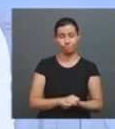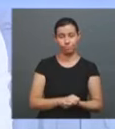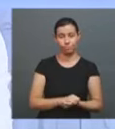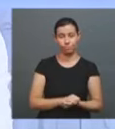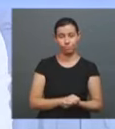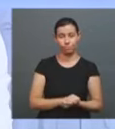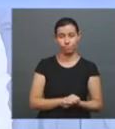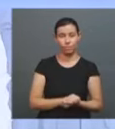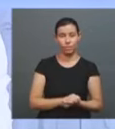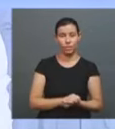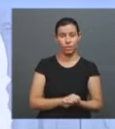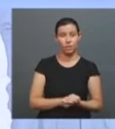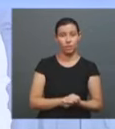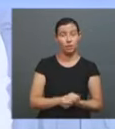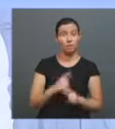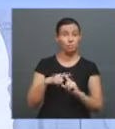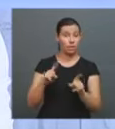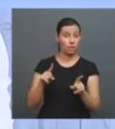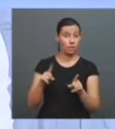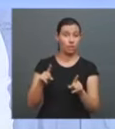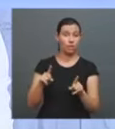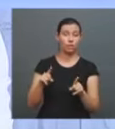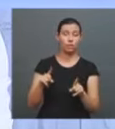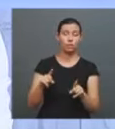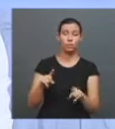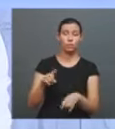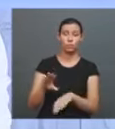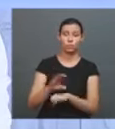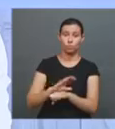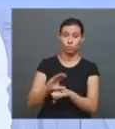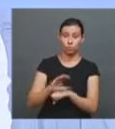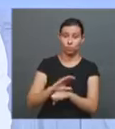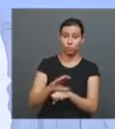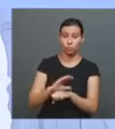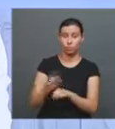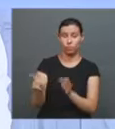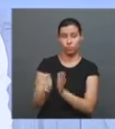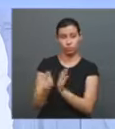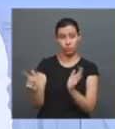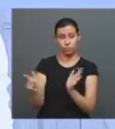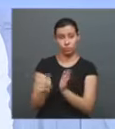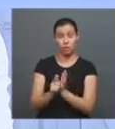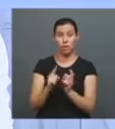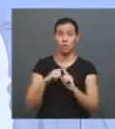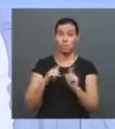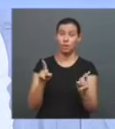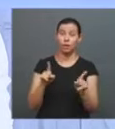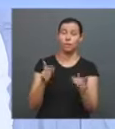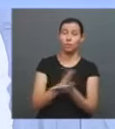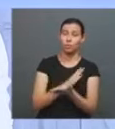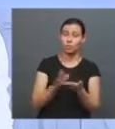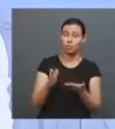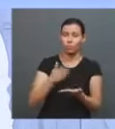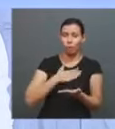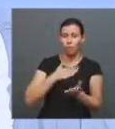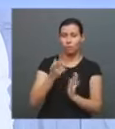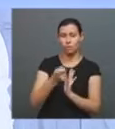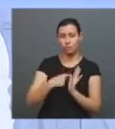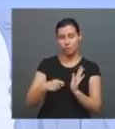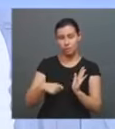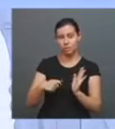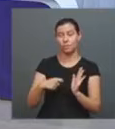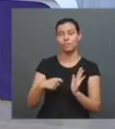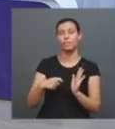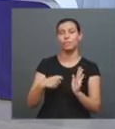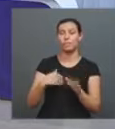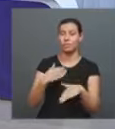aí é mais com o curso de Jornalismo, mas, mas alguns acabam, né, tomando gosto pela coisa e começam a escrever. Muito bom, e